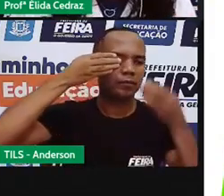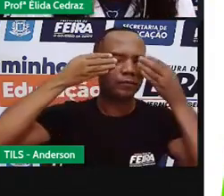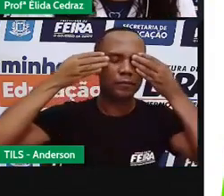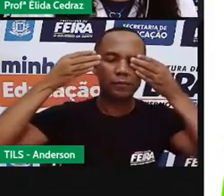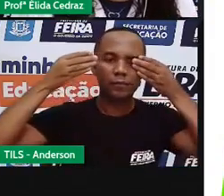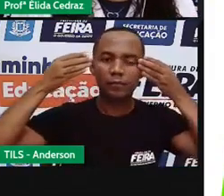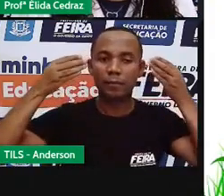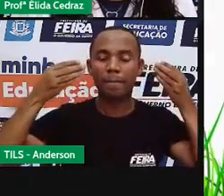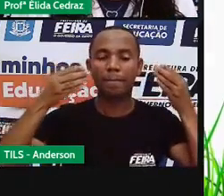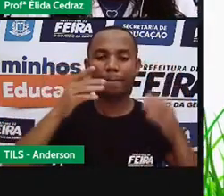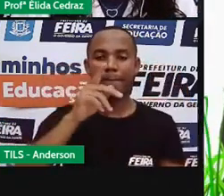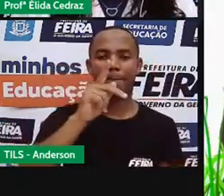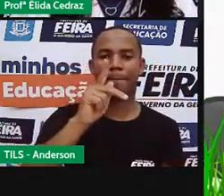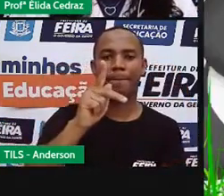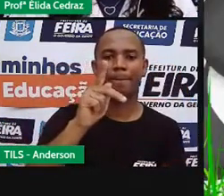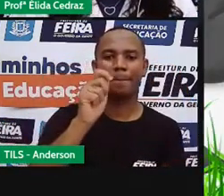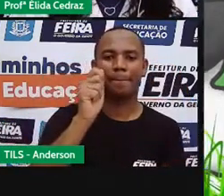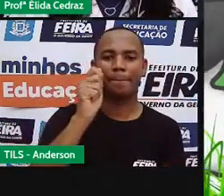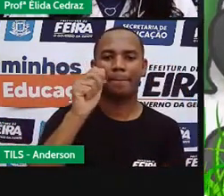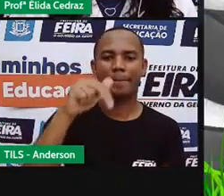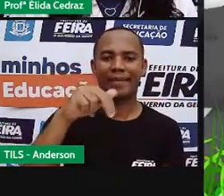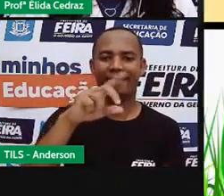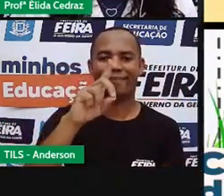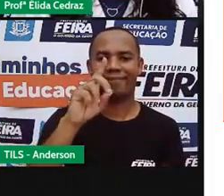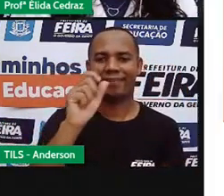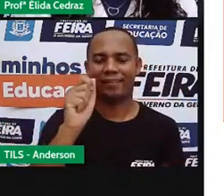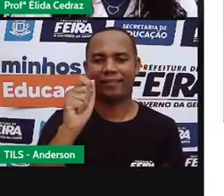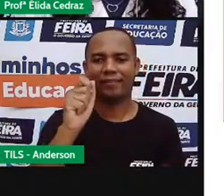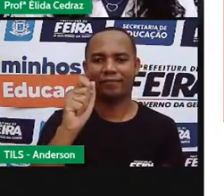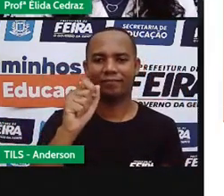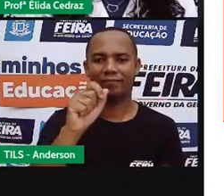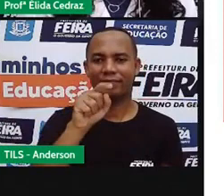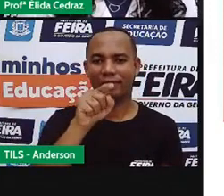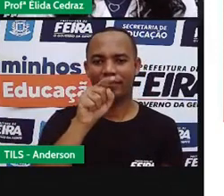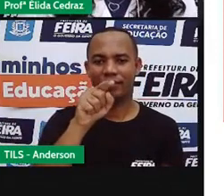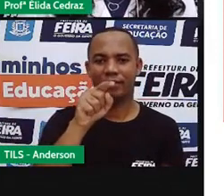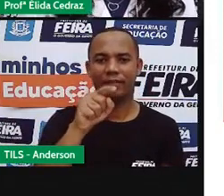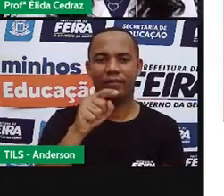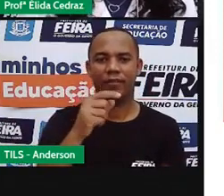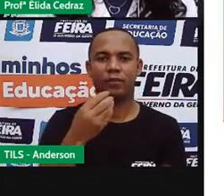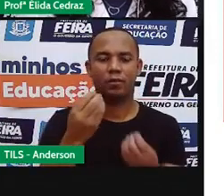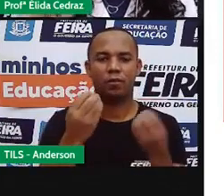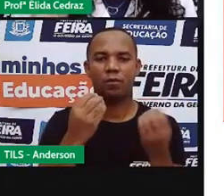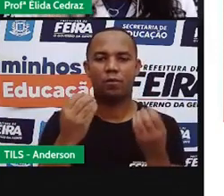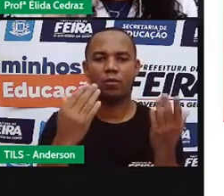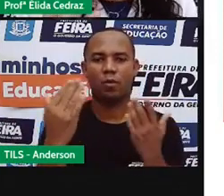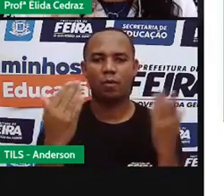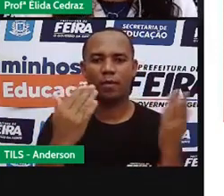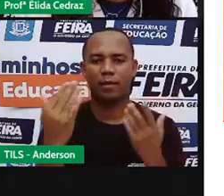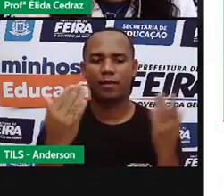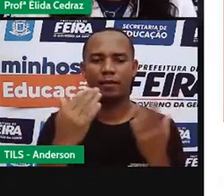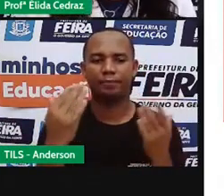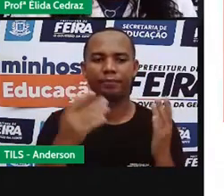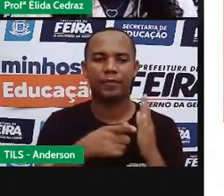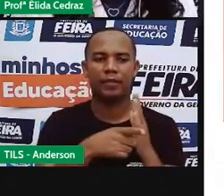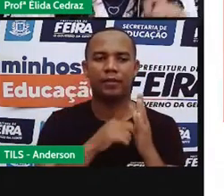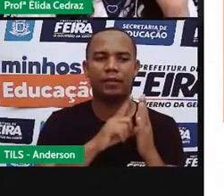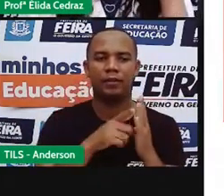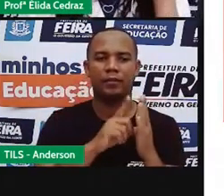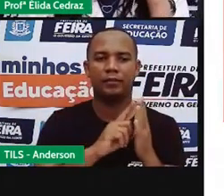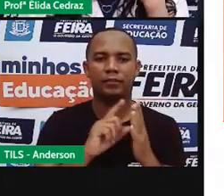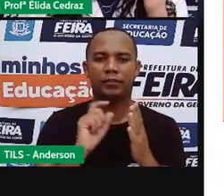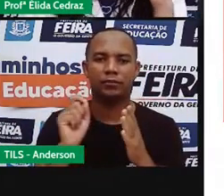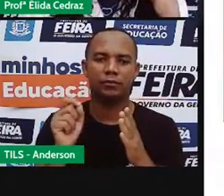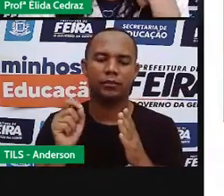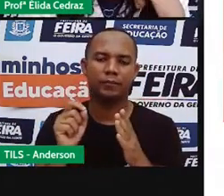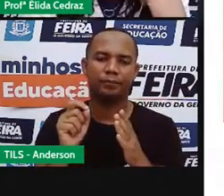Isso mesmo. Olha só. Vamos comparar e registrar. Mas antes, eu quero